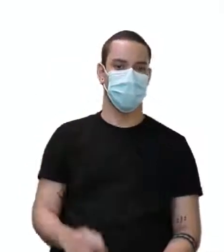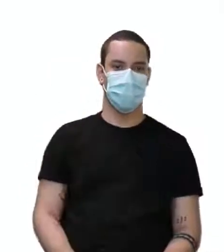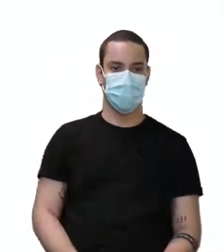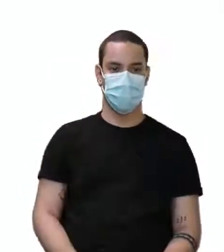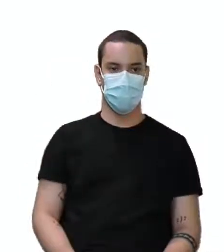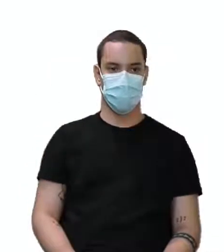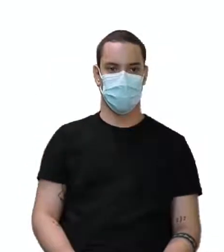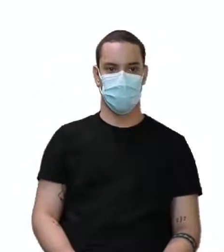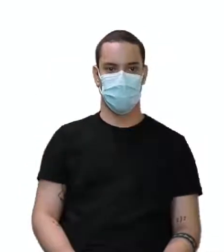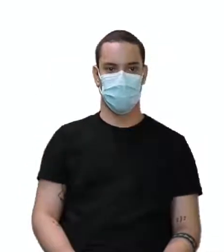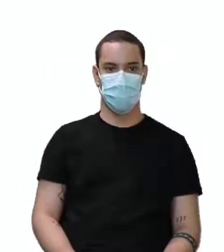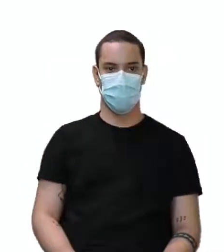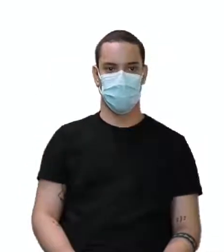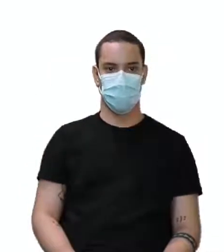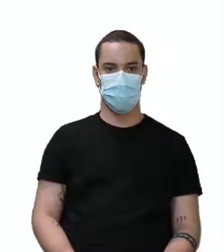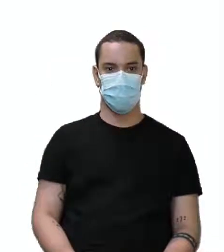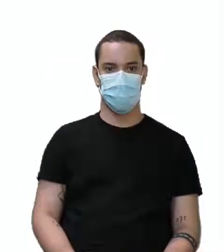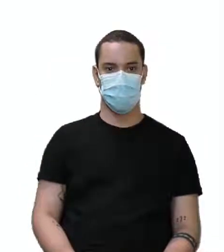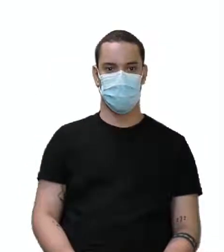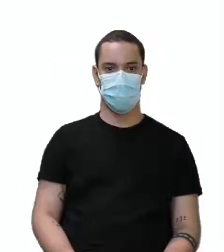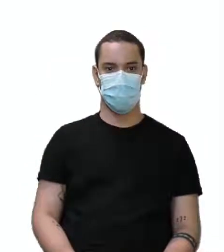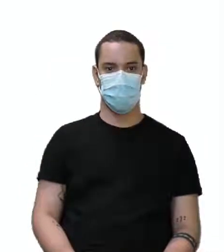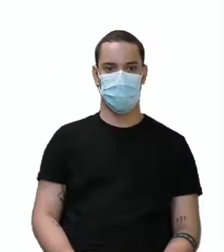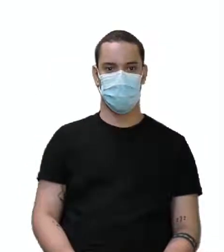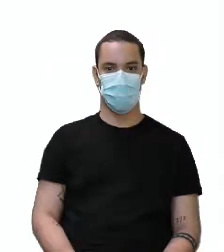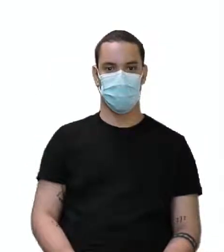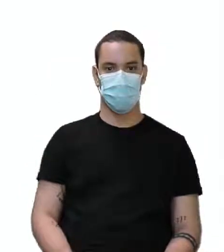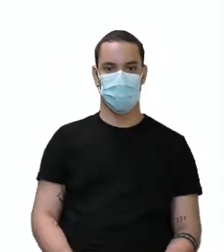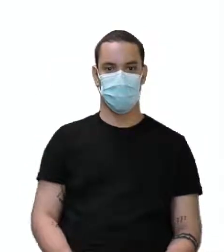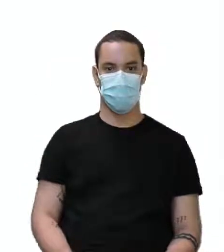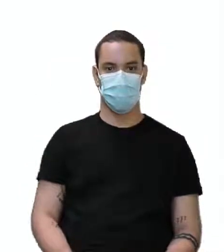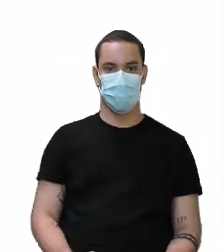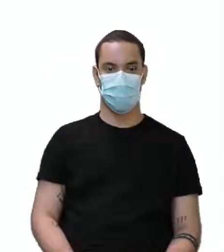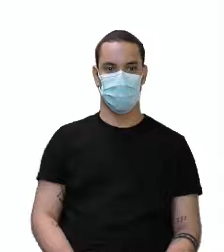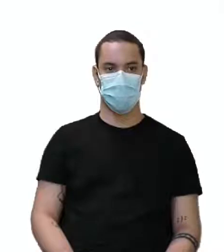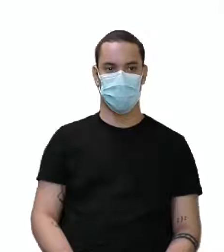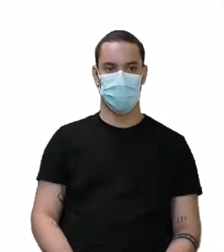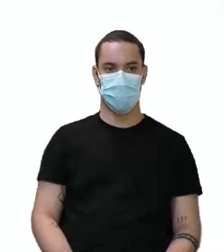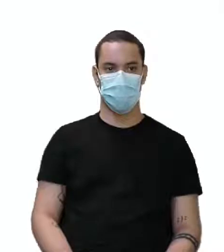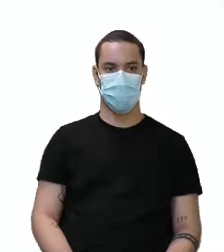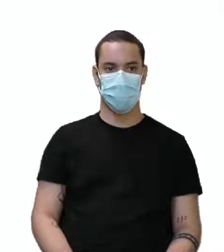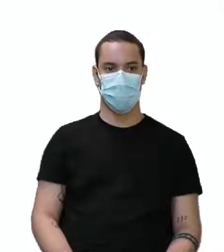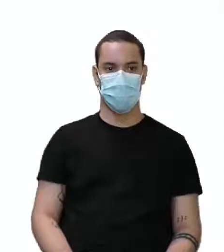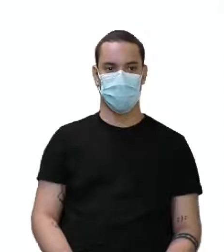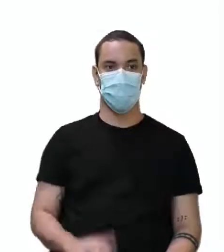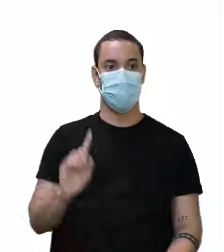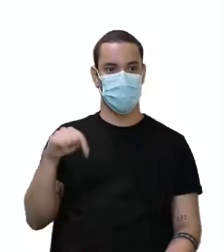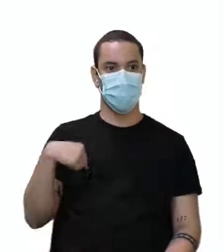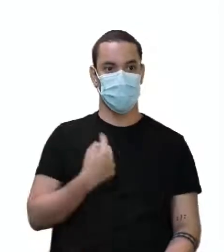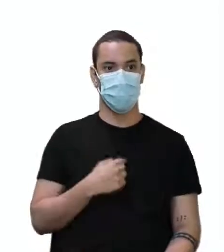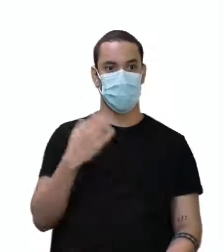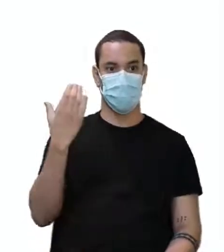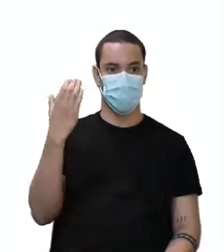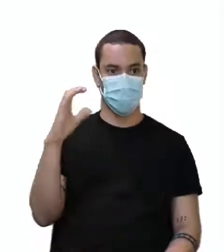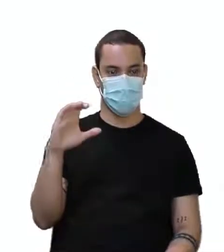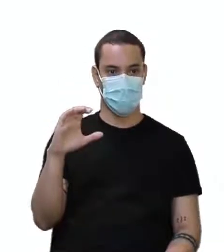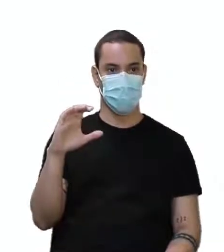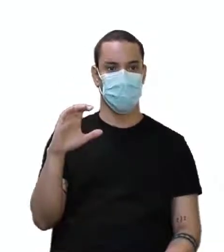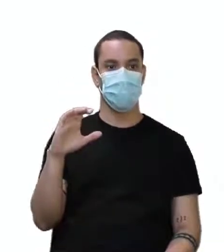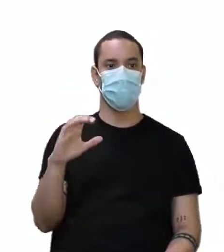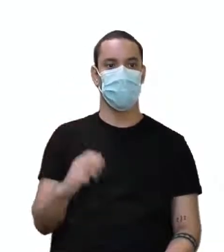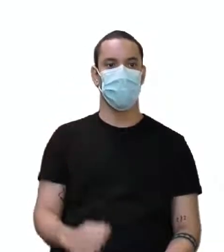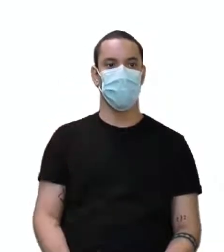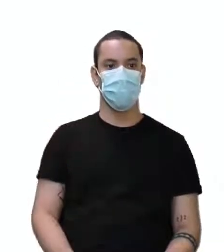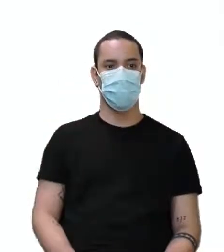well do you speak Spanish? E aí, nós vamos marcar a alternativa.